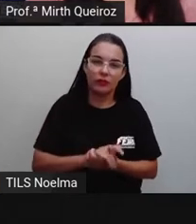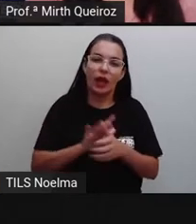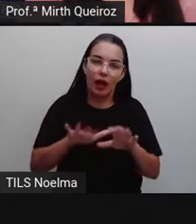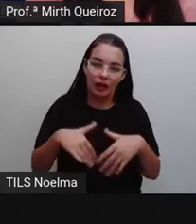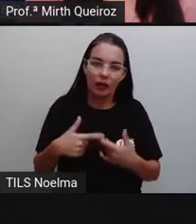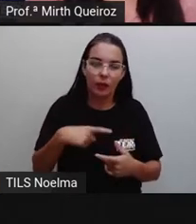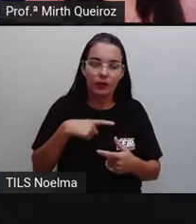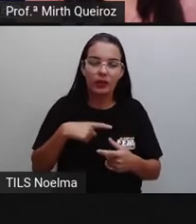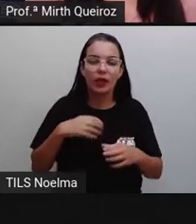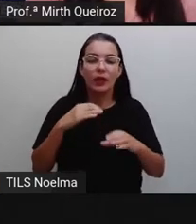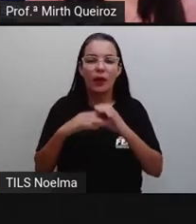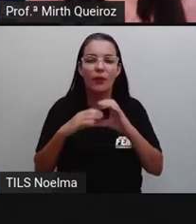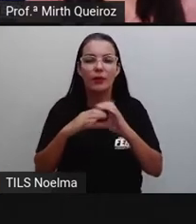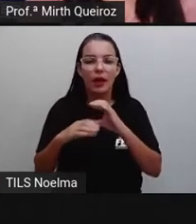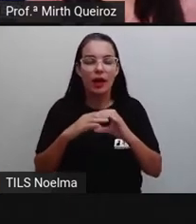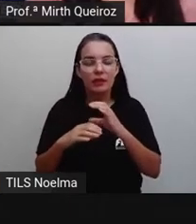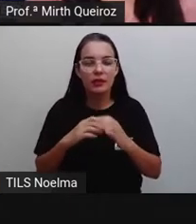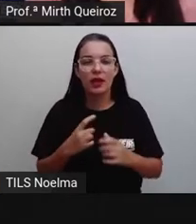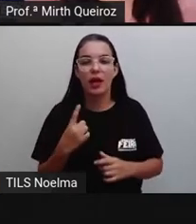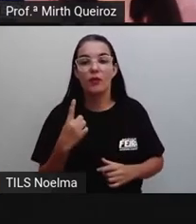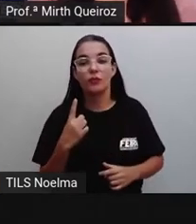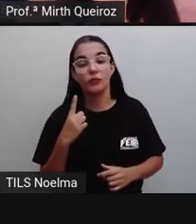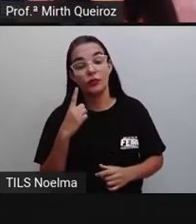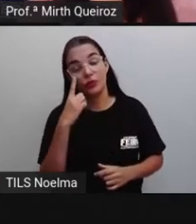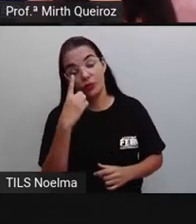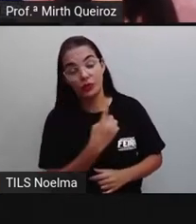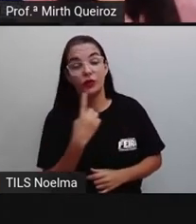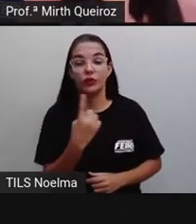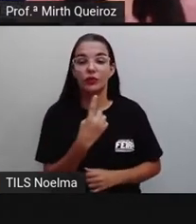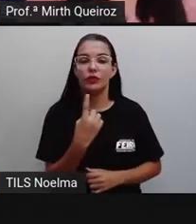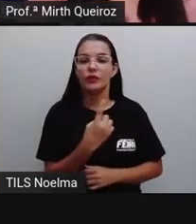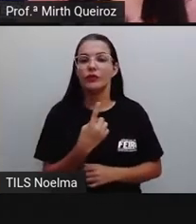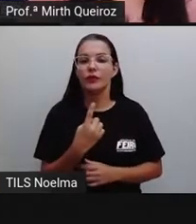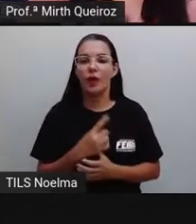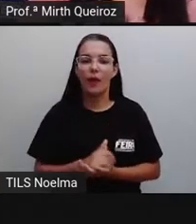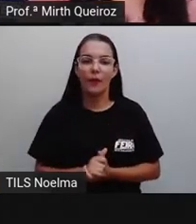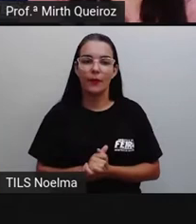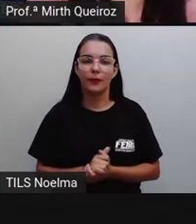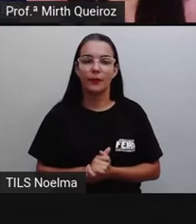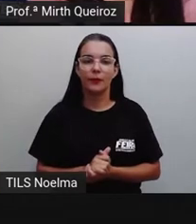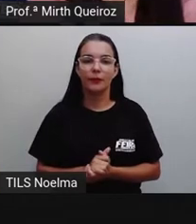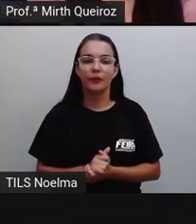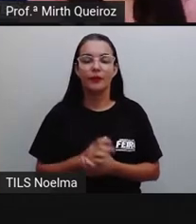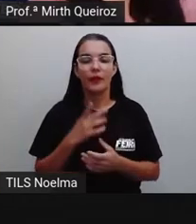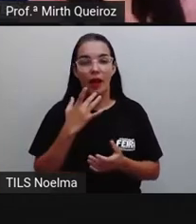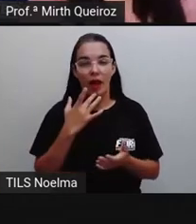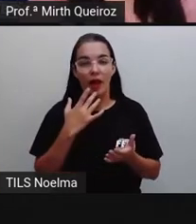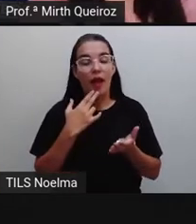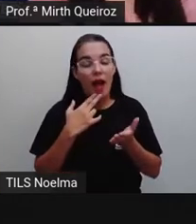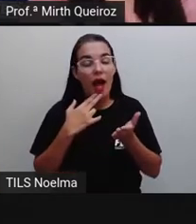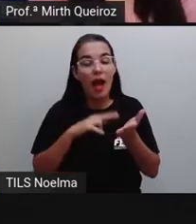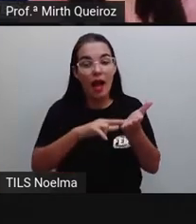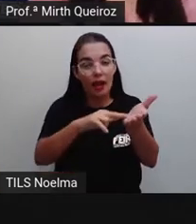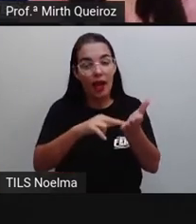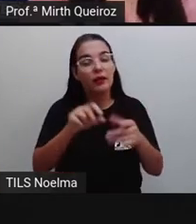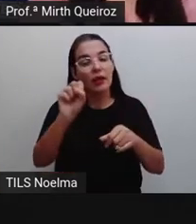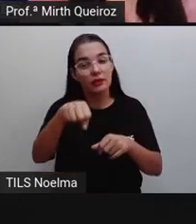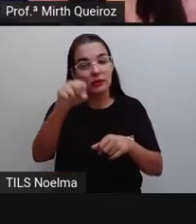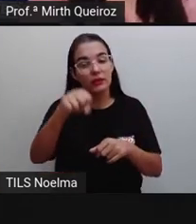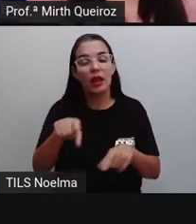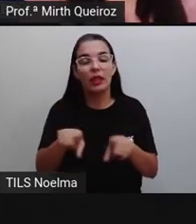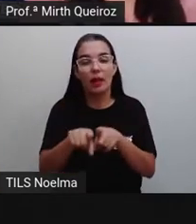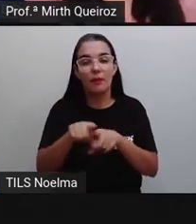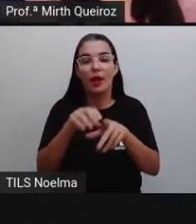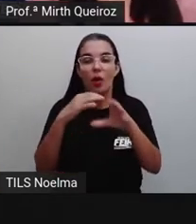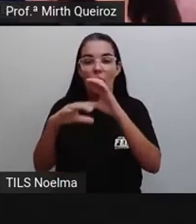Aí nós vamos utilizar os meios de comunicação individual. E a carta é um desses meios de comunicação individual.